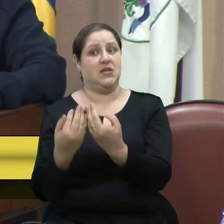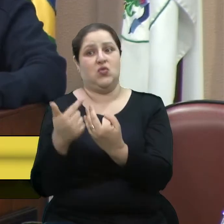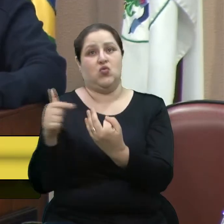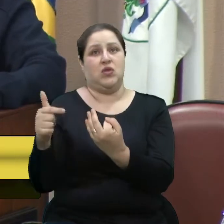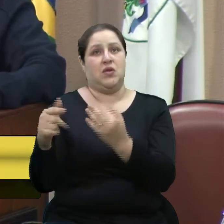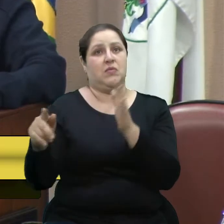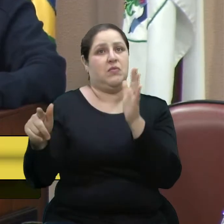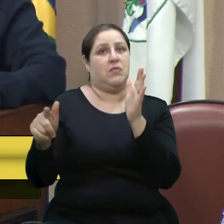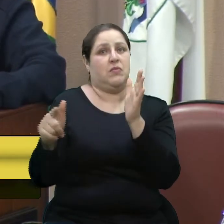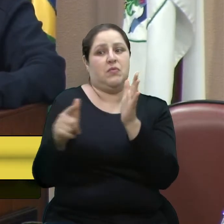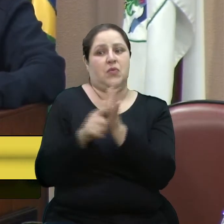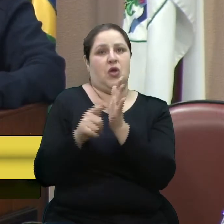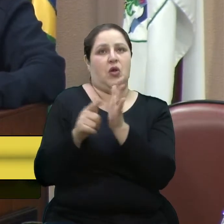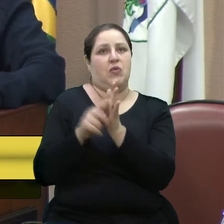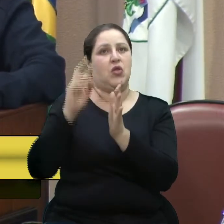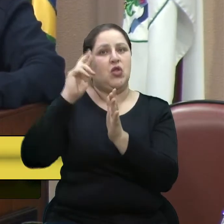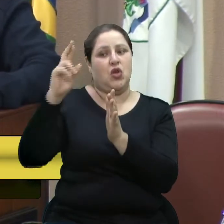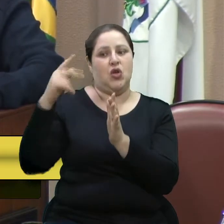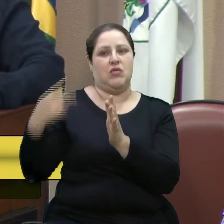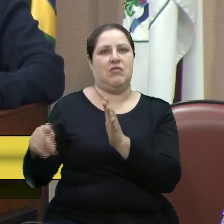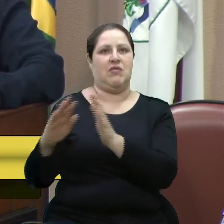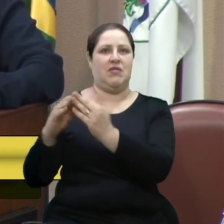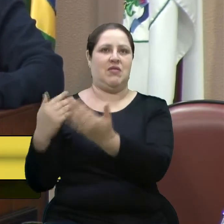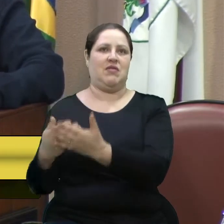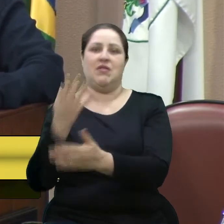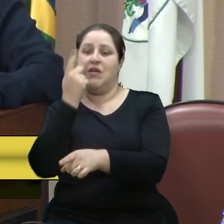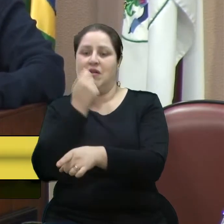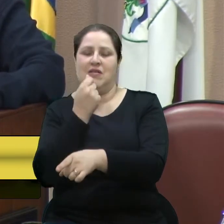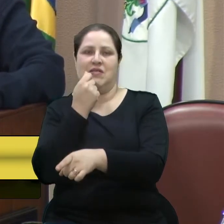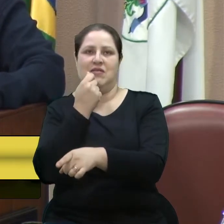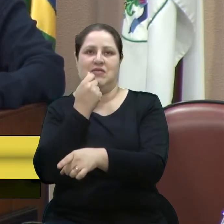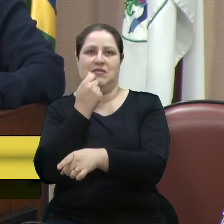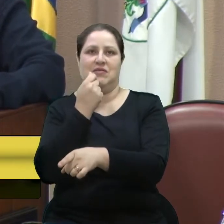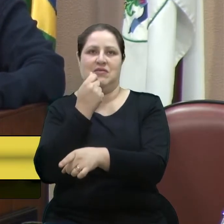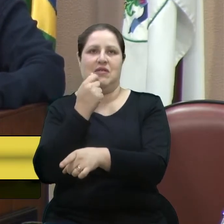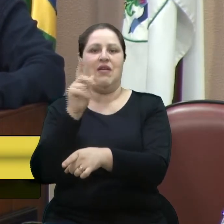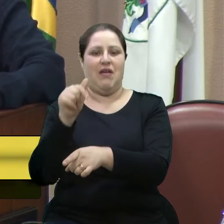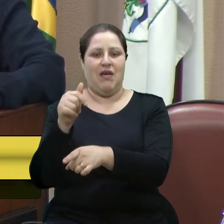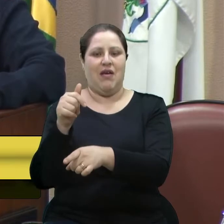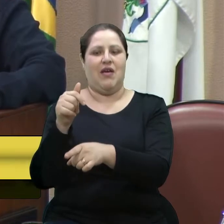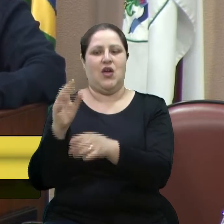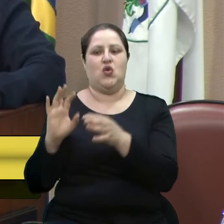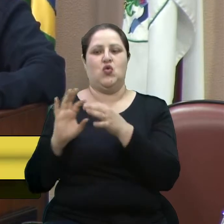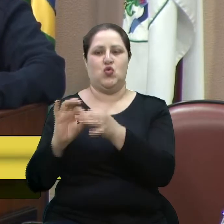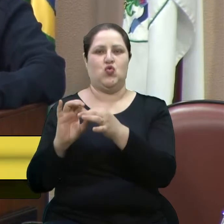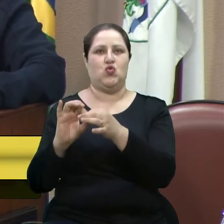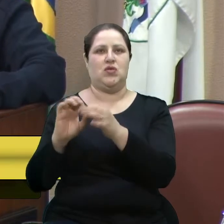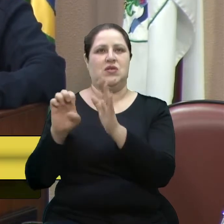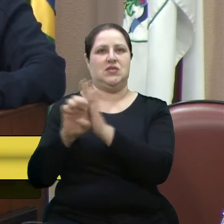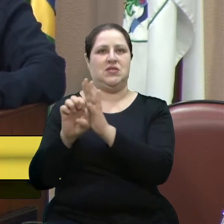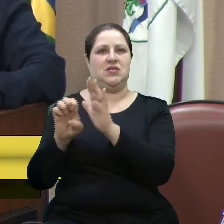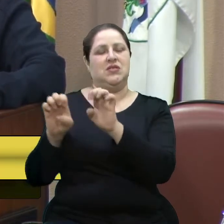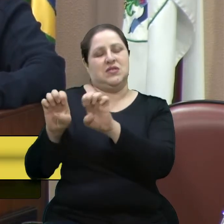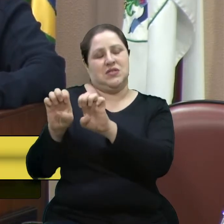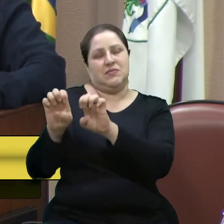propriedade sobre uma criança, é propriedade compartilhada com o Estado, isso diz na Constituição.